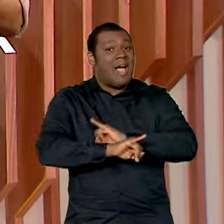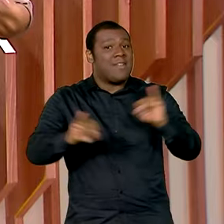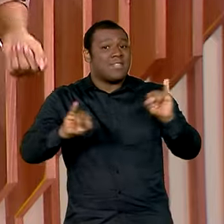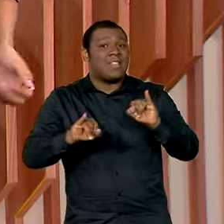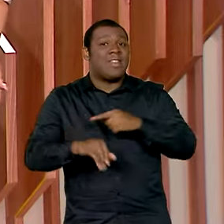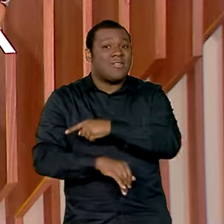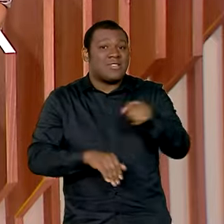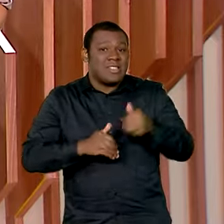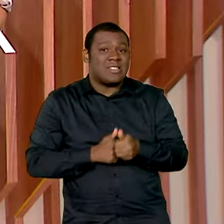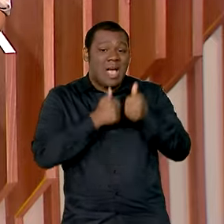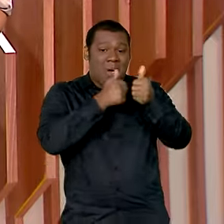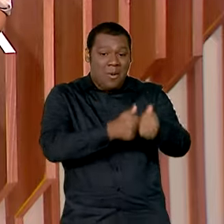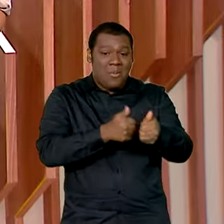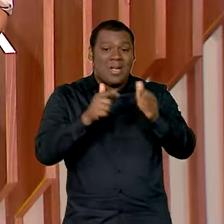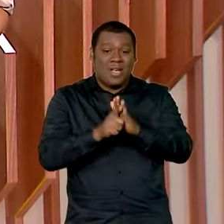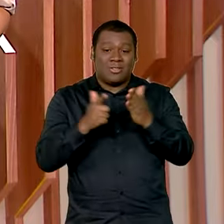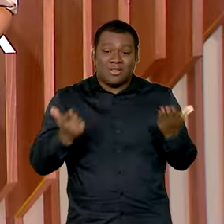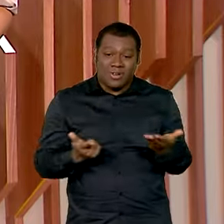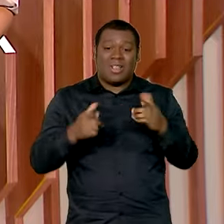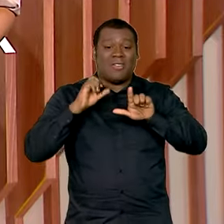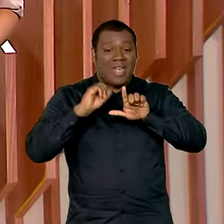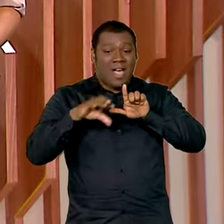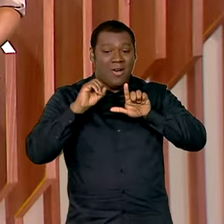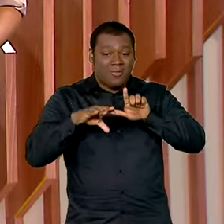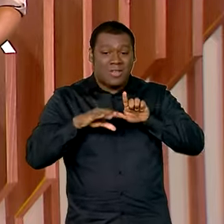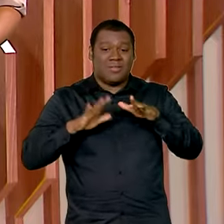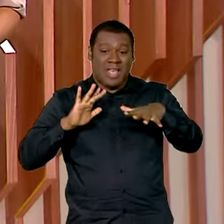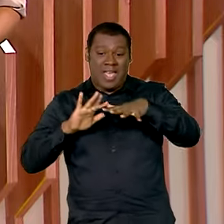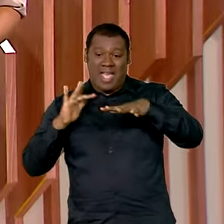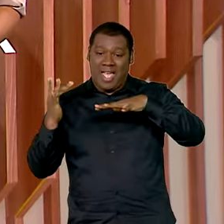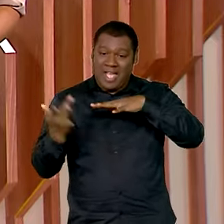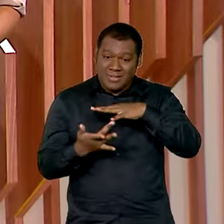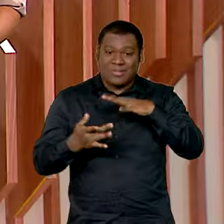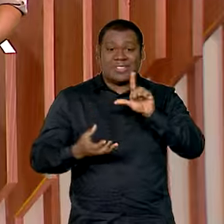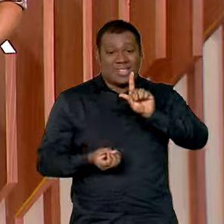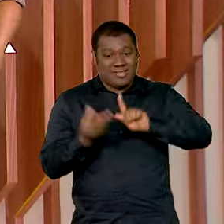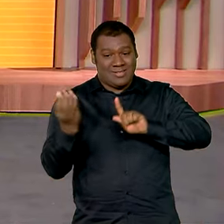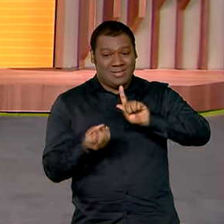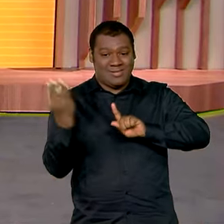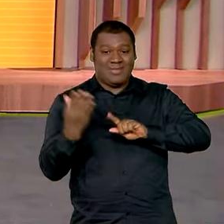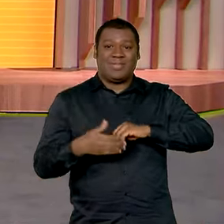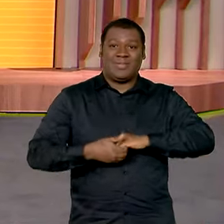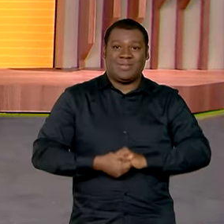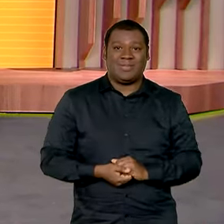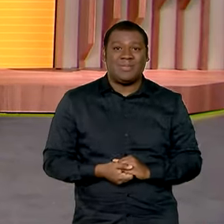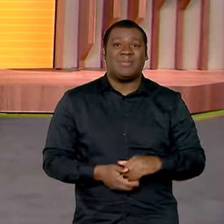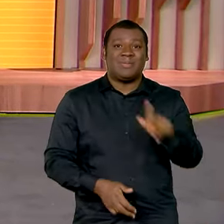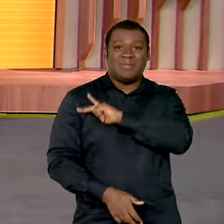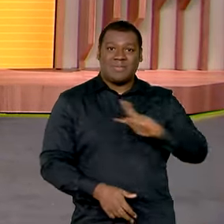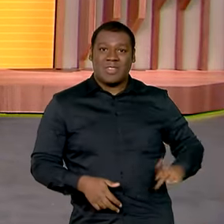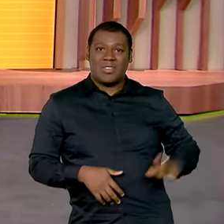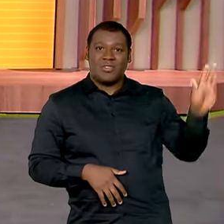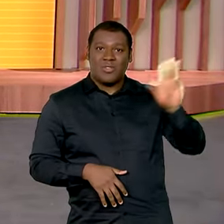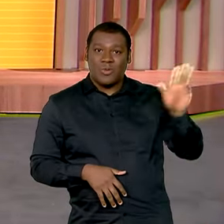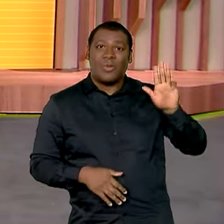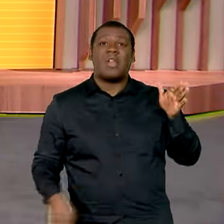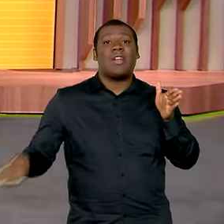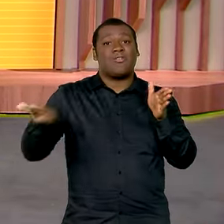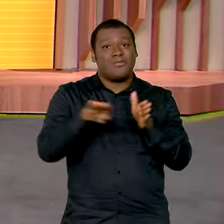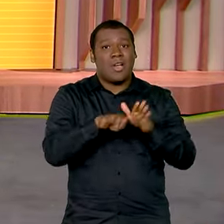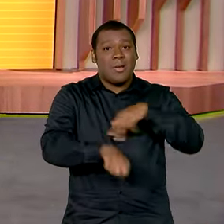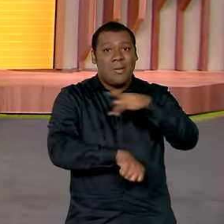que você pode nos acompanhar também ao vivo pelas redes sociais do Canal Gov. O presidente Lula já está na